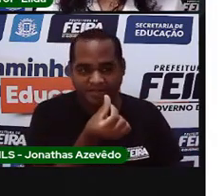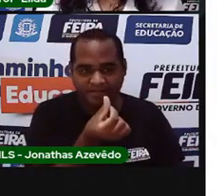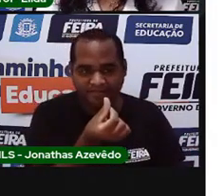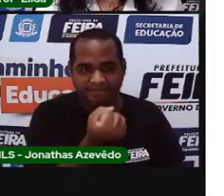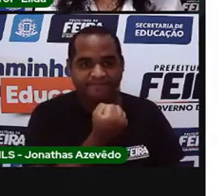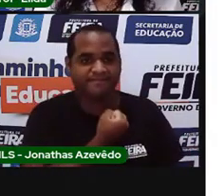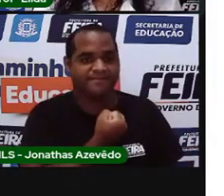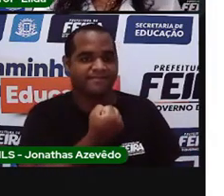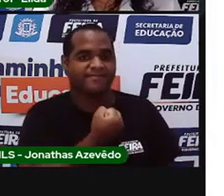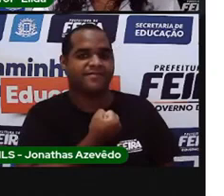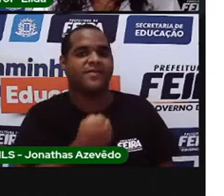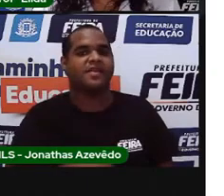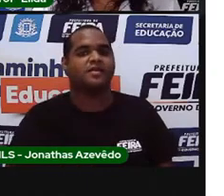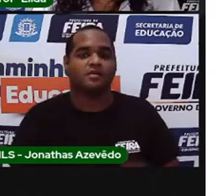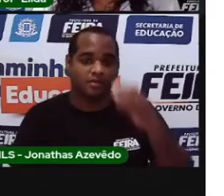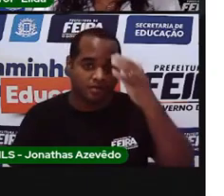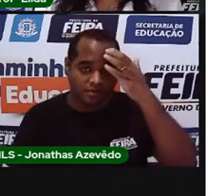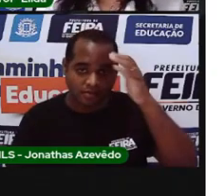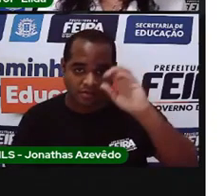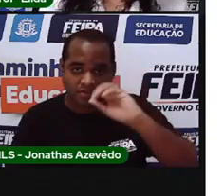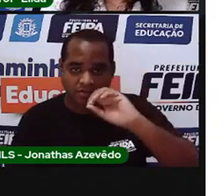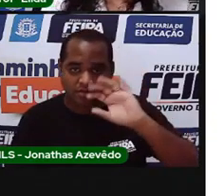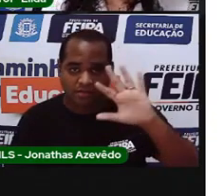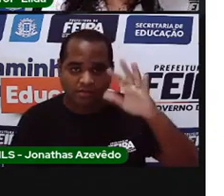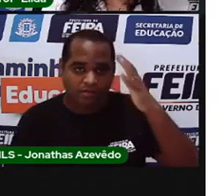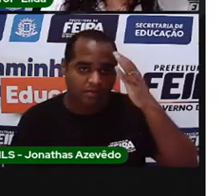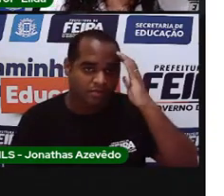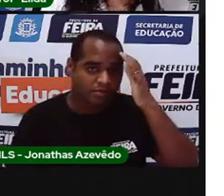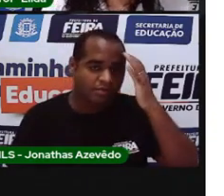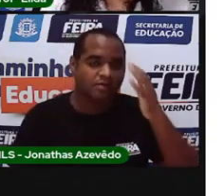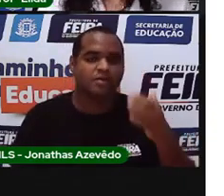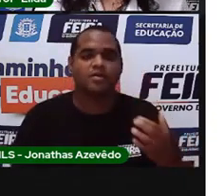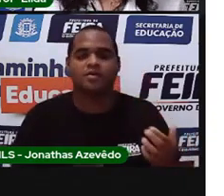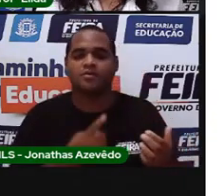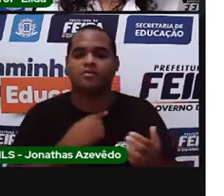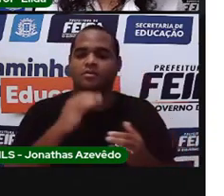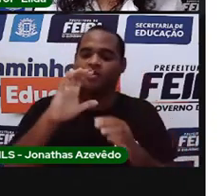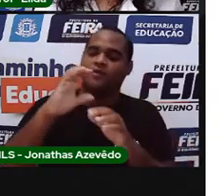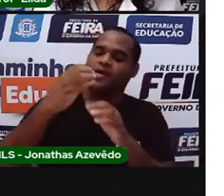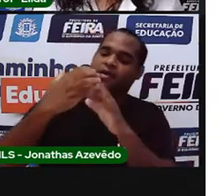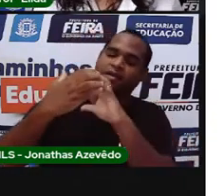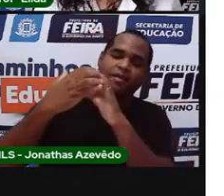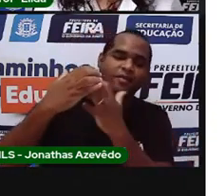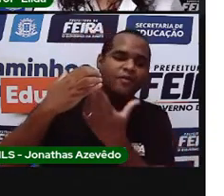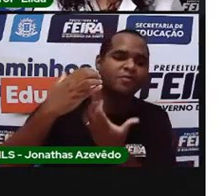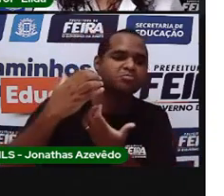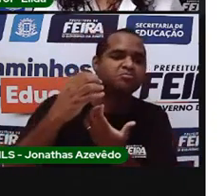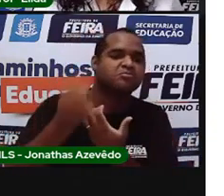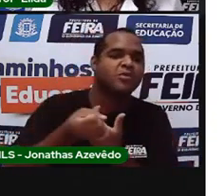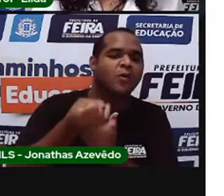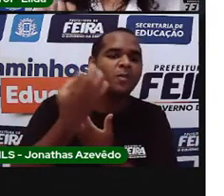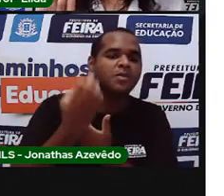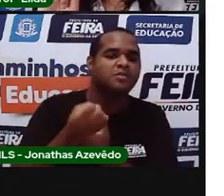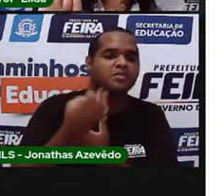seis. Entendeu? Quantos cachinhos de uva nós temos?